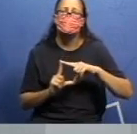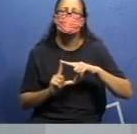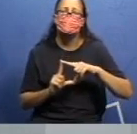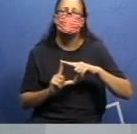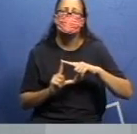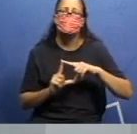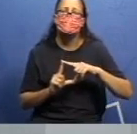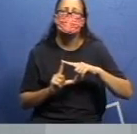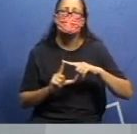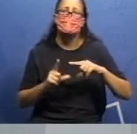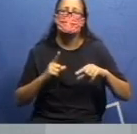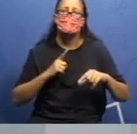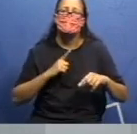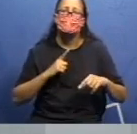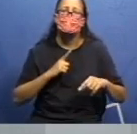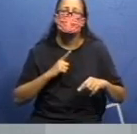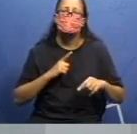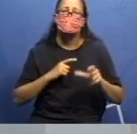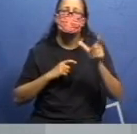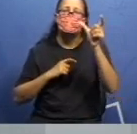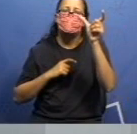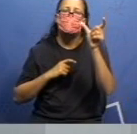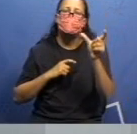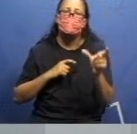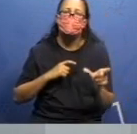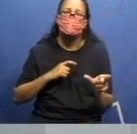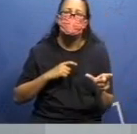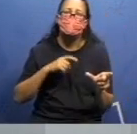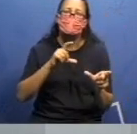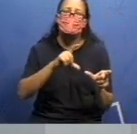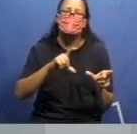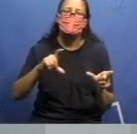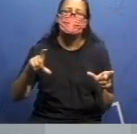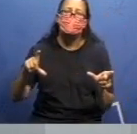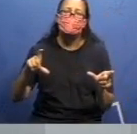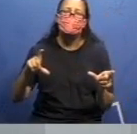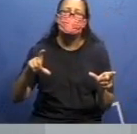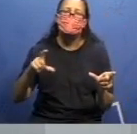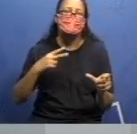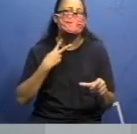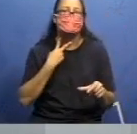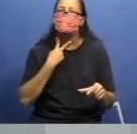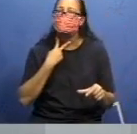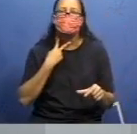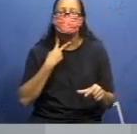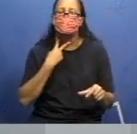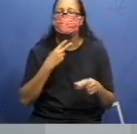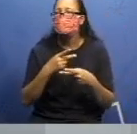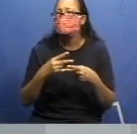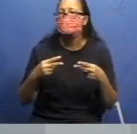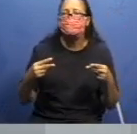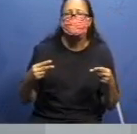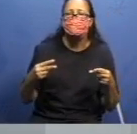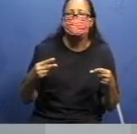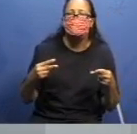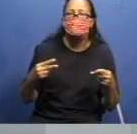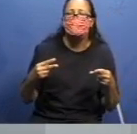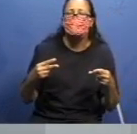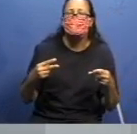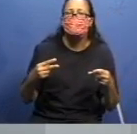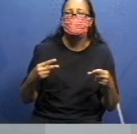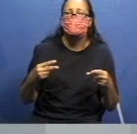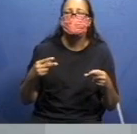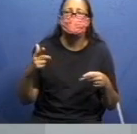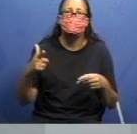nas linhas e nas colunas nenhum objeto repetido. Então, a gente pode jogar esse jogo com números,